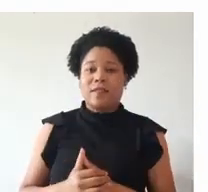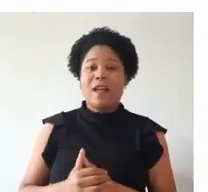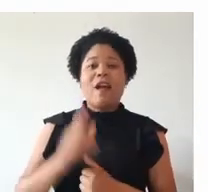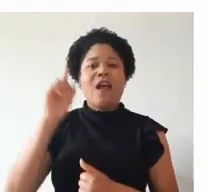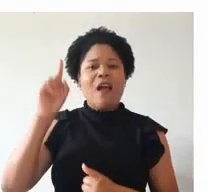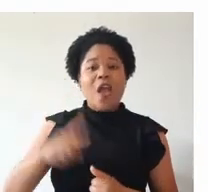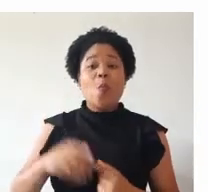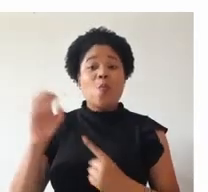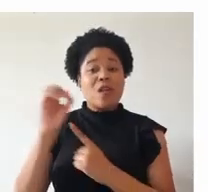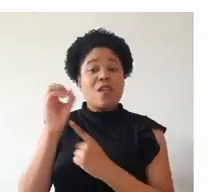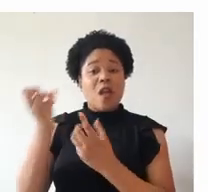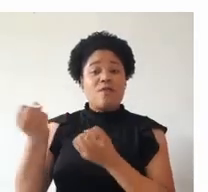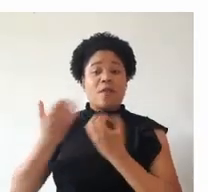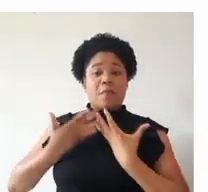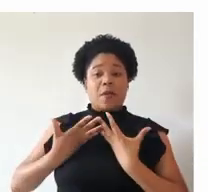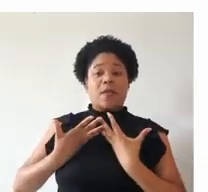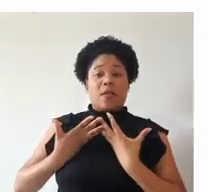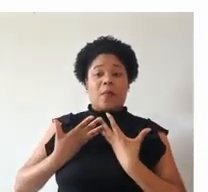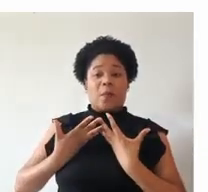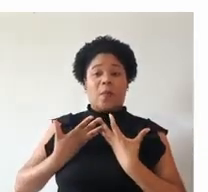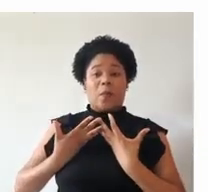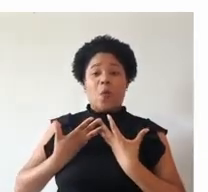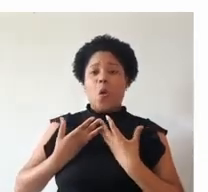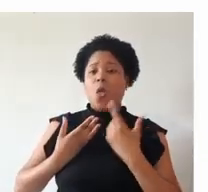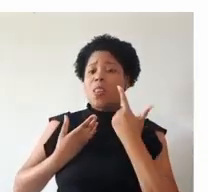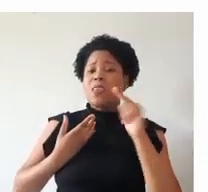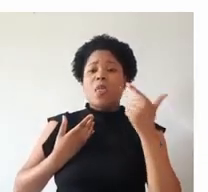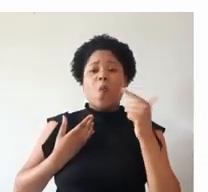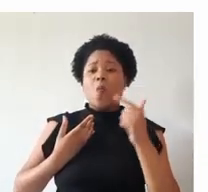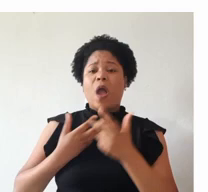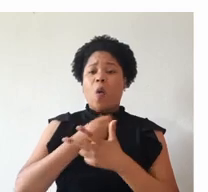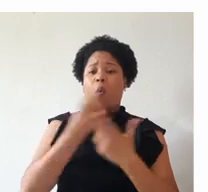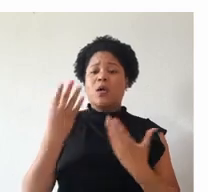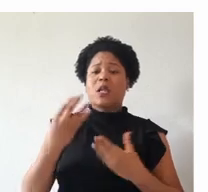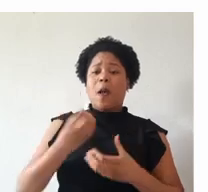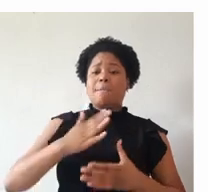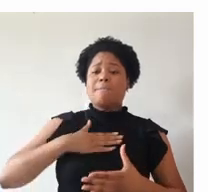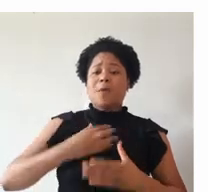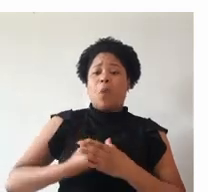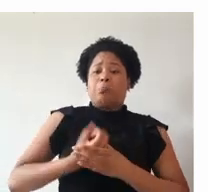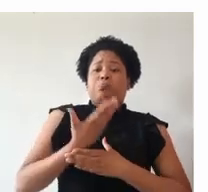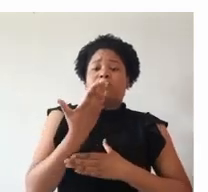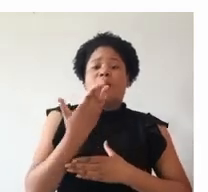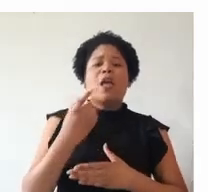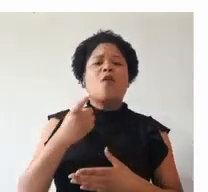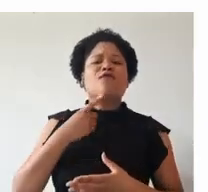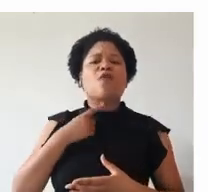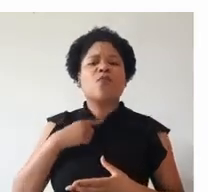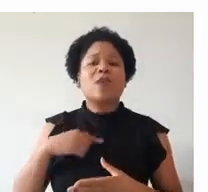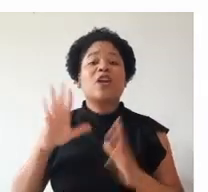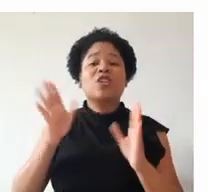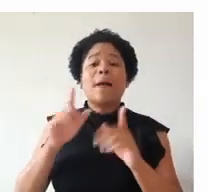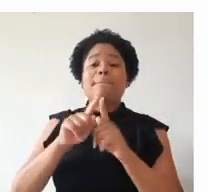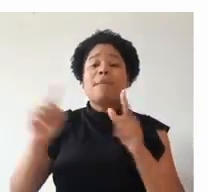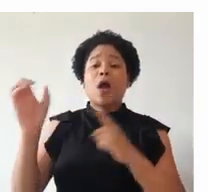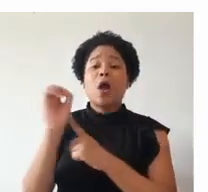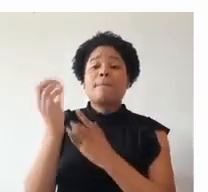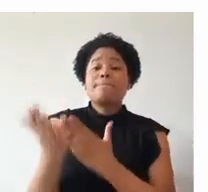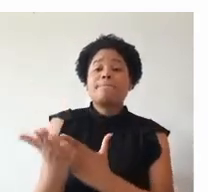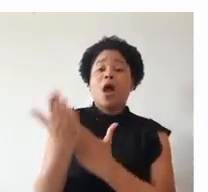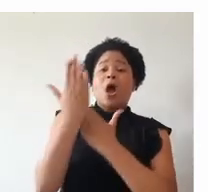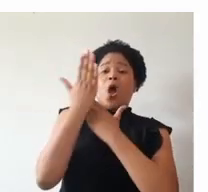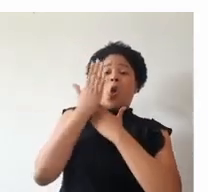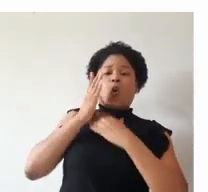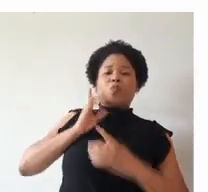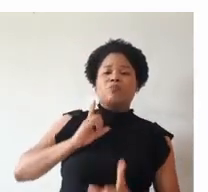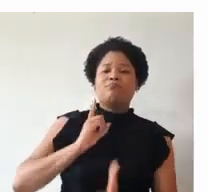E isso foi o IEF que me deu. Não foi, assim, algo que veio de mim. Eu tinha essa vontade, o IEF me ajudou a